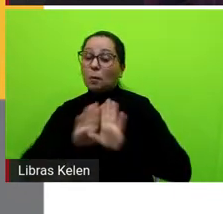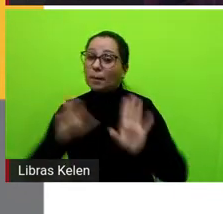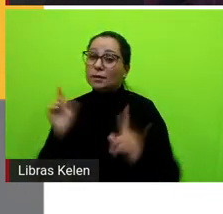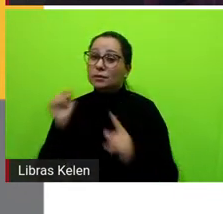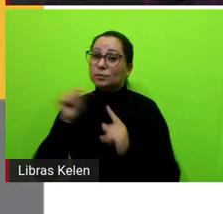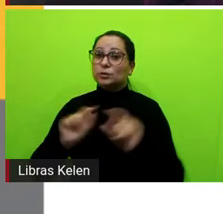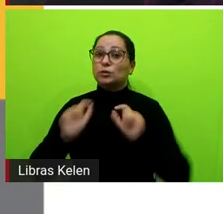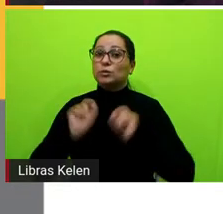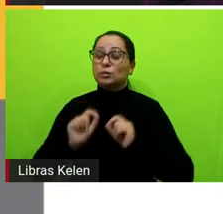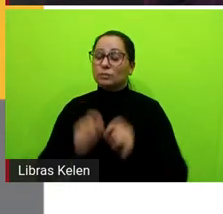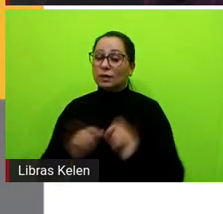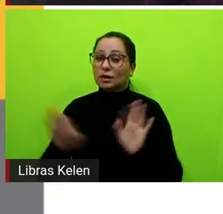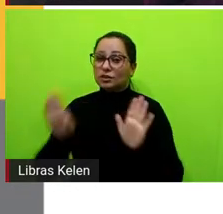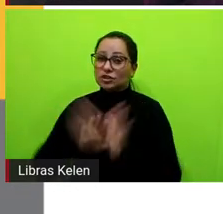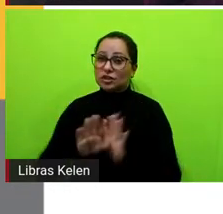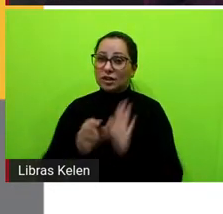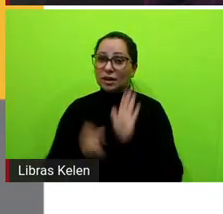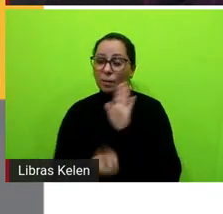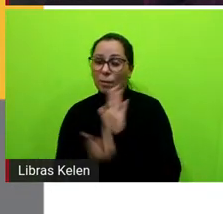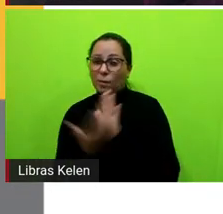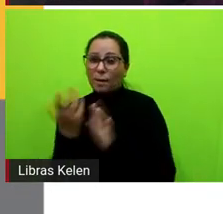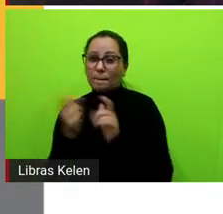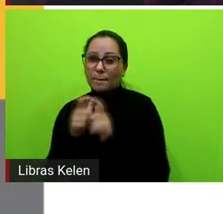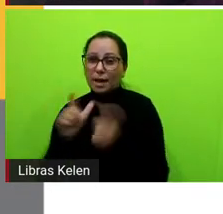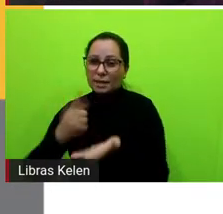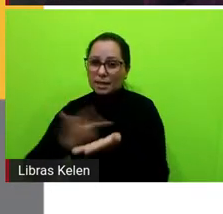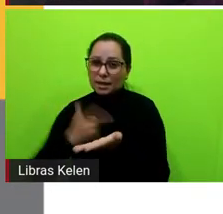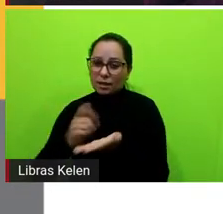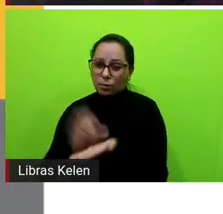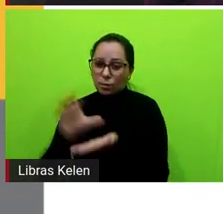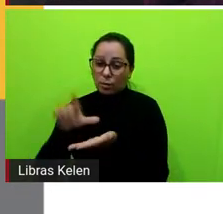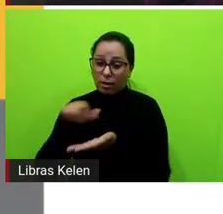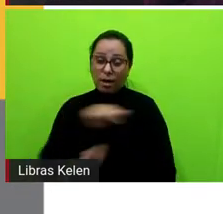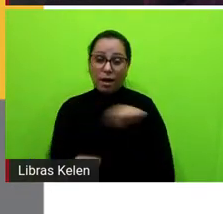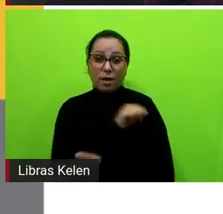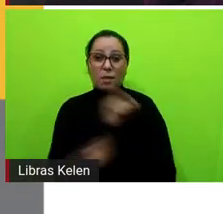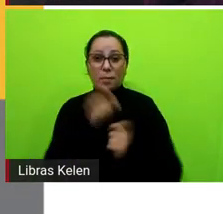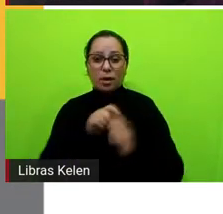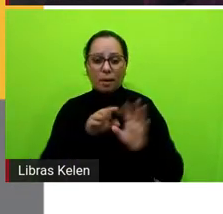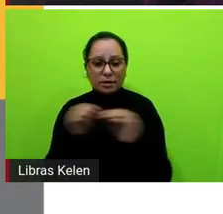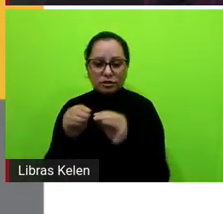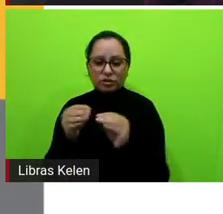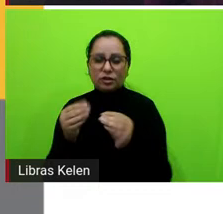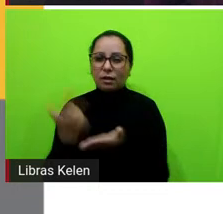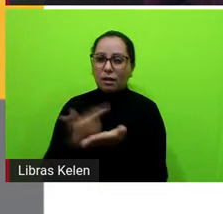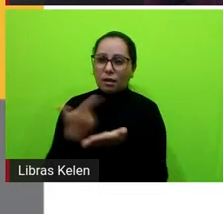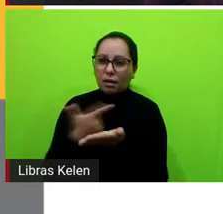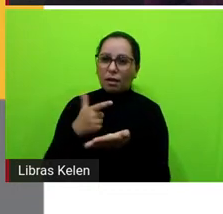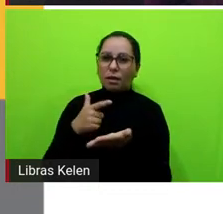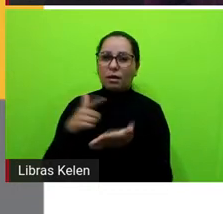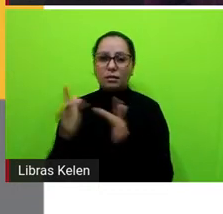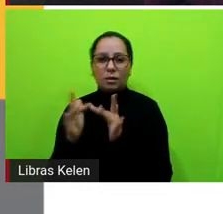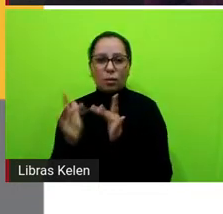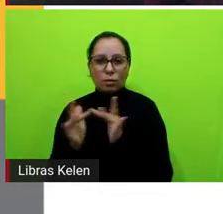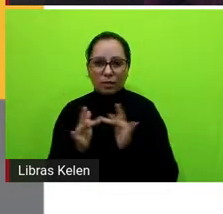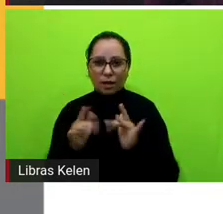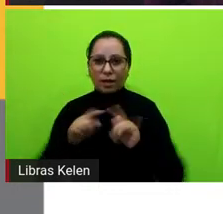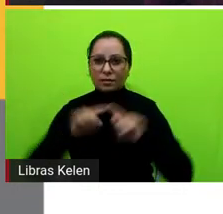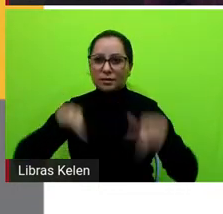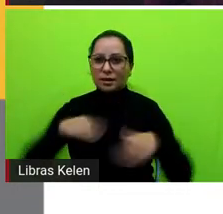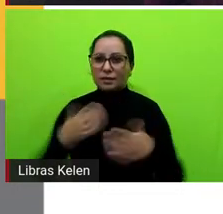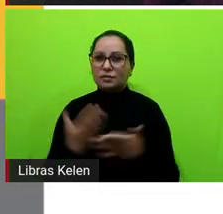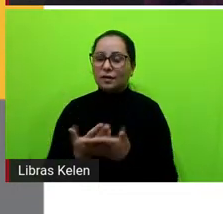chegue quantidades maiores de livros para que os alunos possam manusear possam ter esse contato em sala de aula